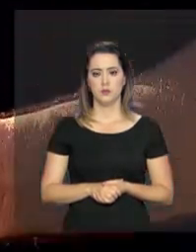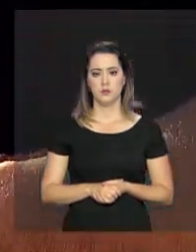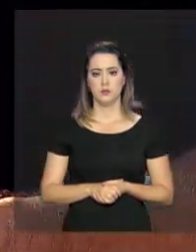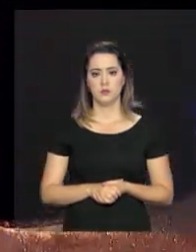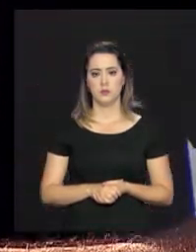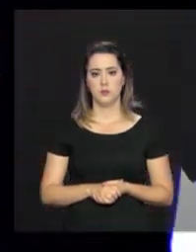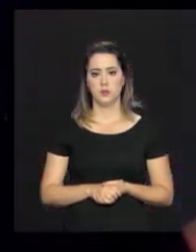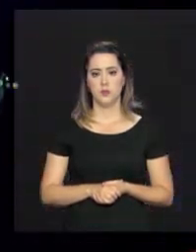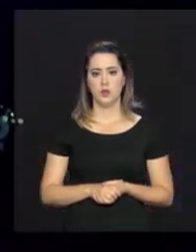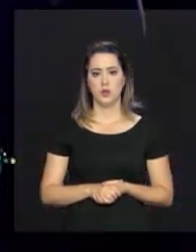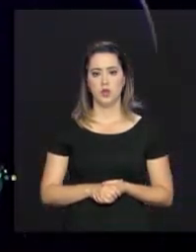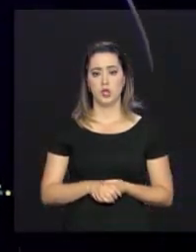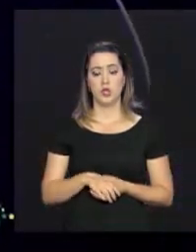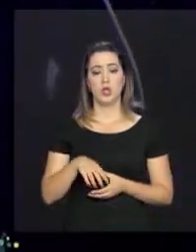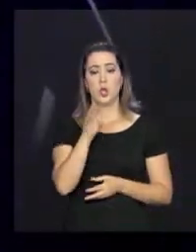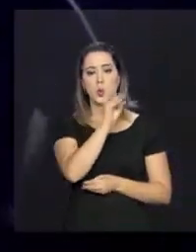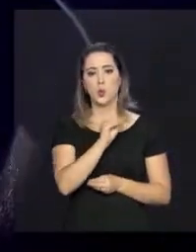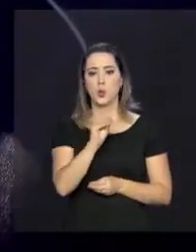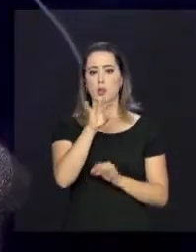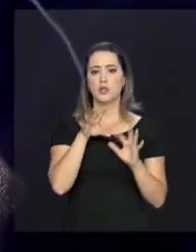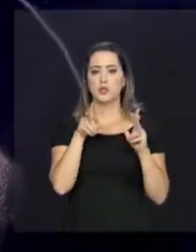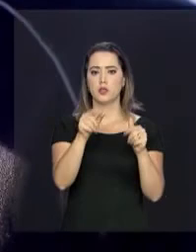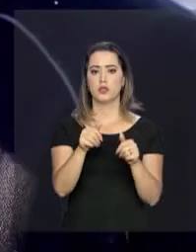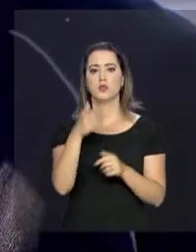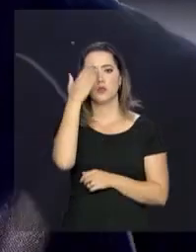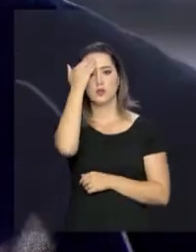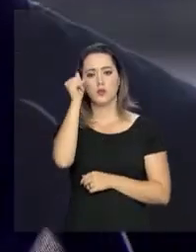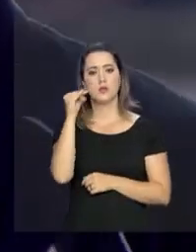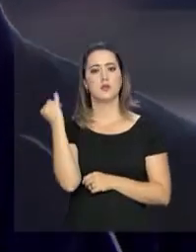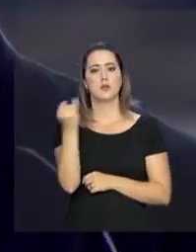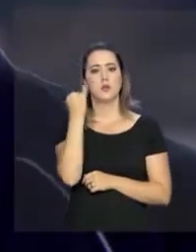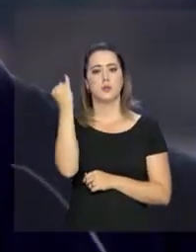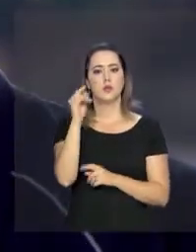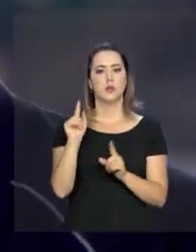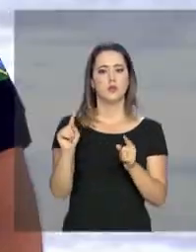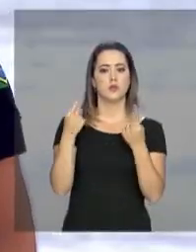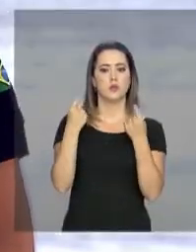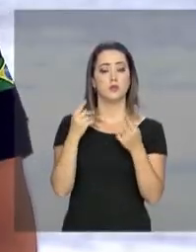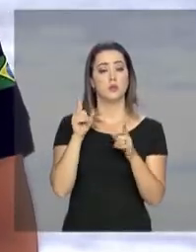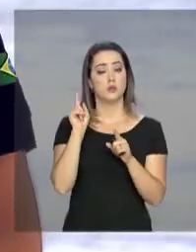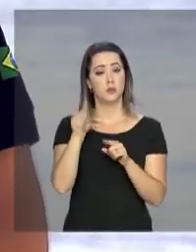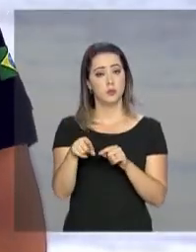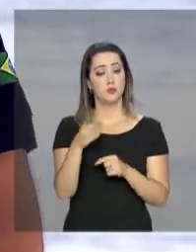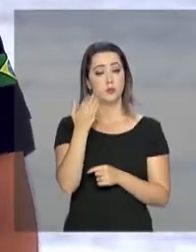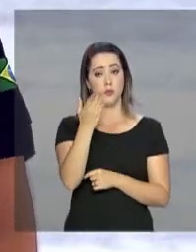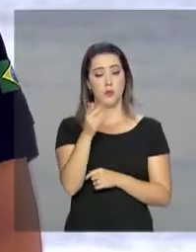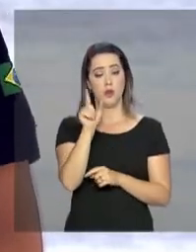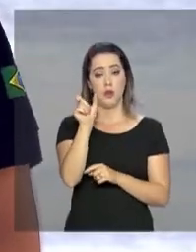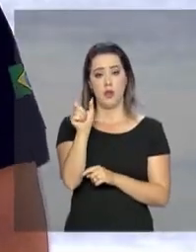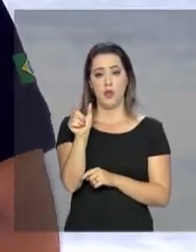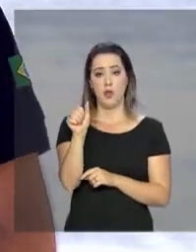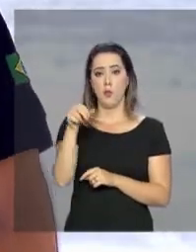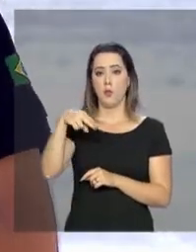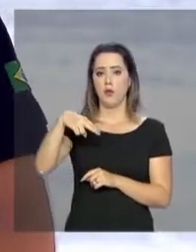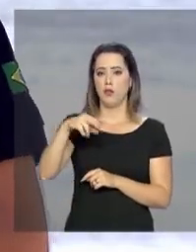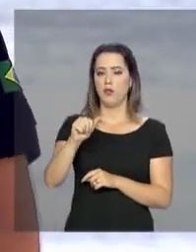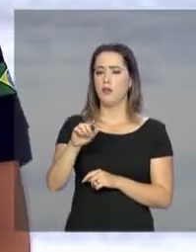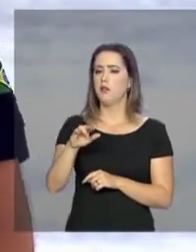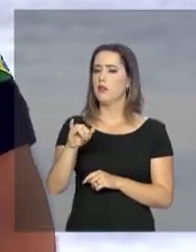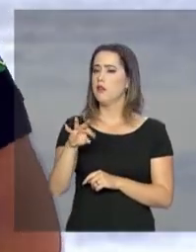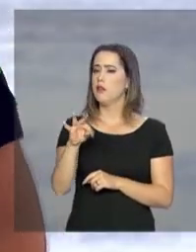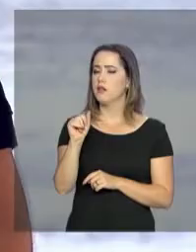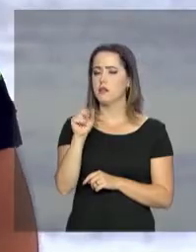Quem cuida de toda essa grandeza natural sabe bem o tamanho dos desafios. O analista ambiental do parque vê na